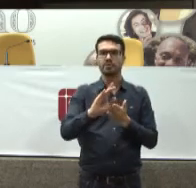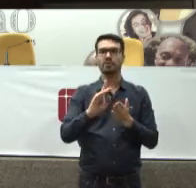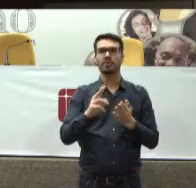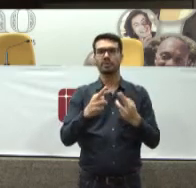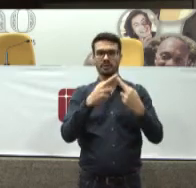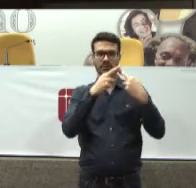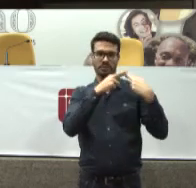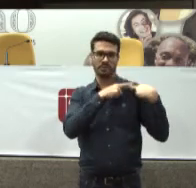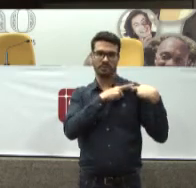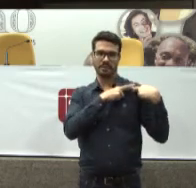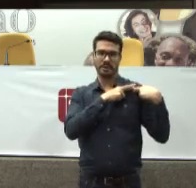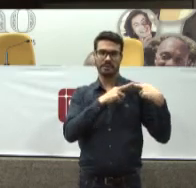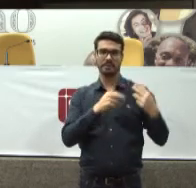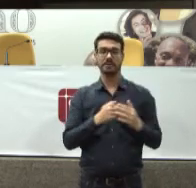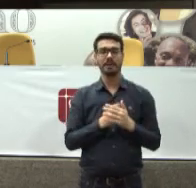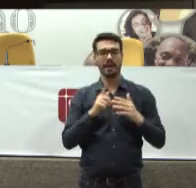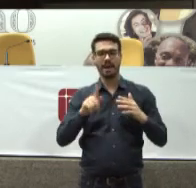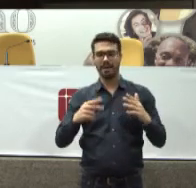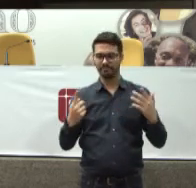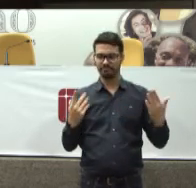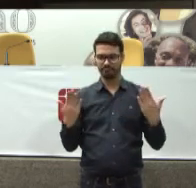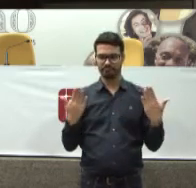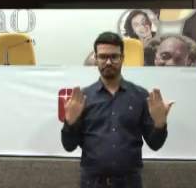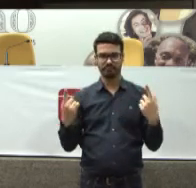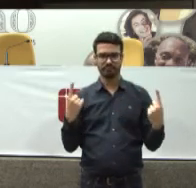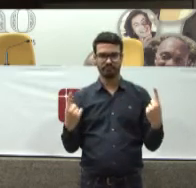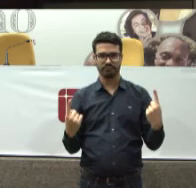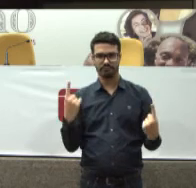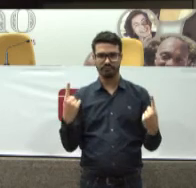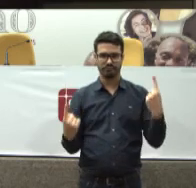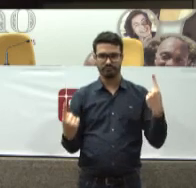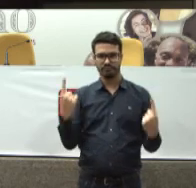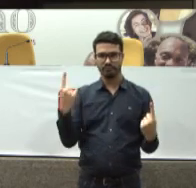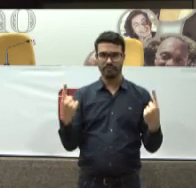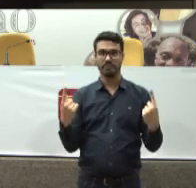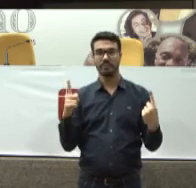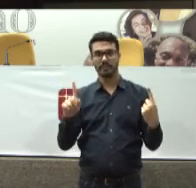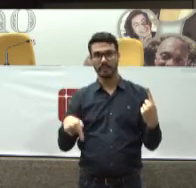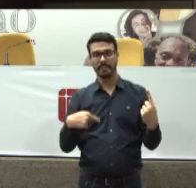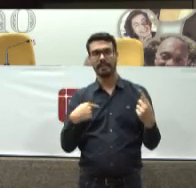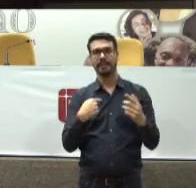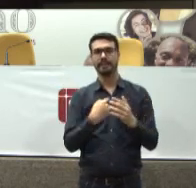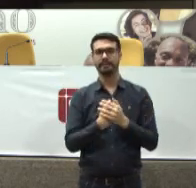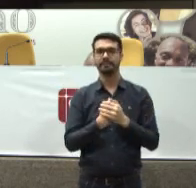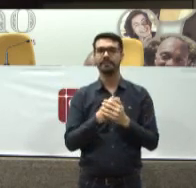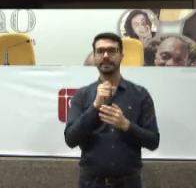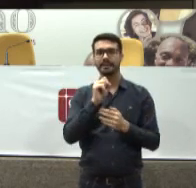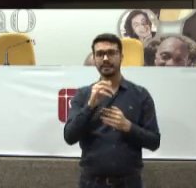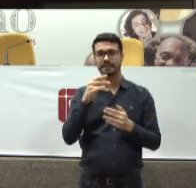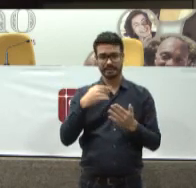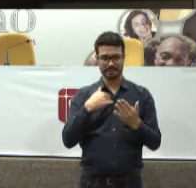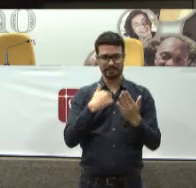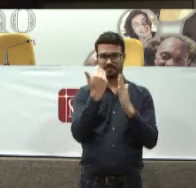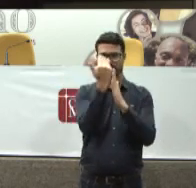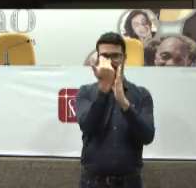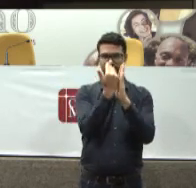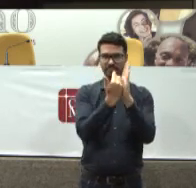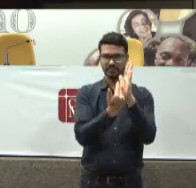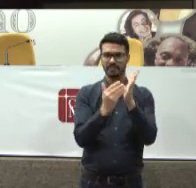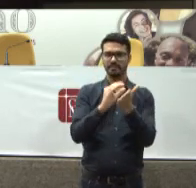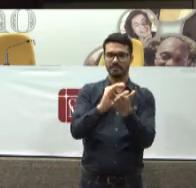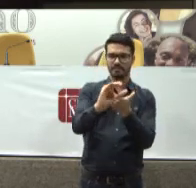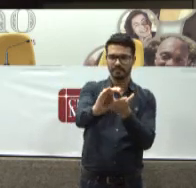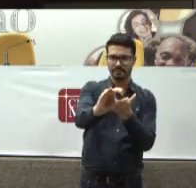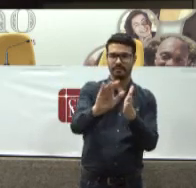Em profundidade Essa dualidade Padrões federativos De investimento Na saúde Se prevê Um padrão de